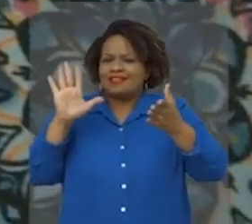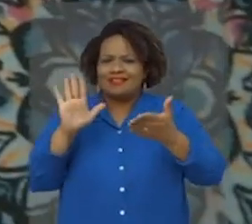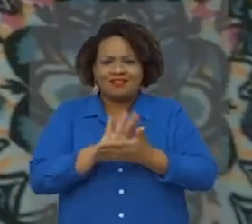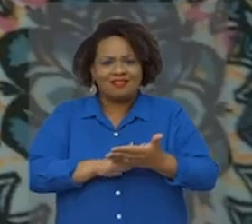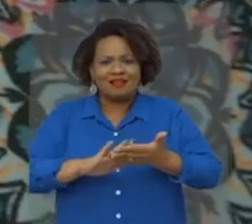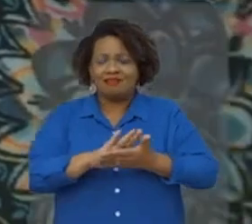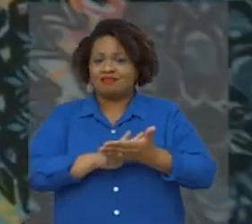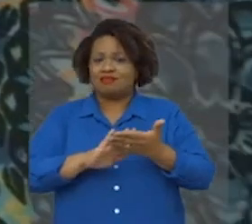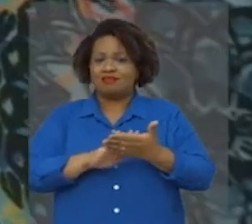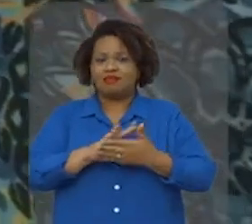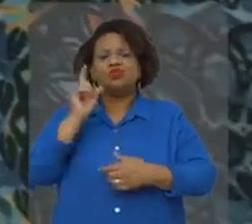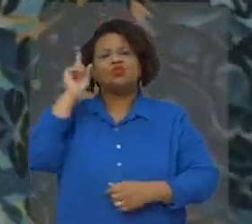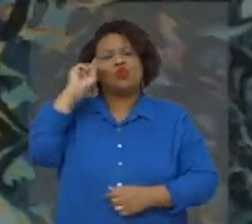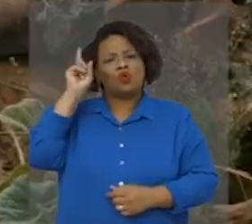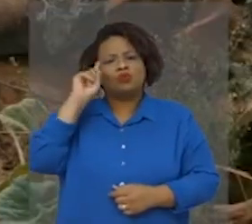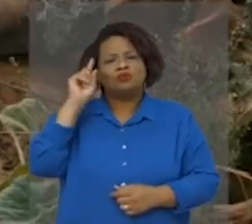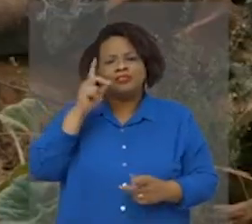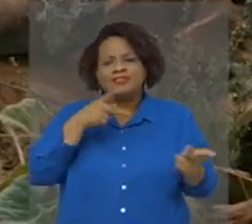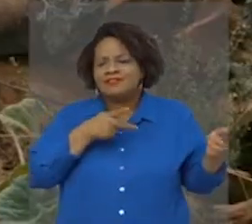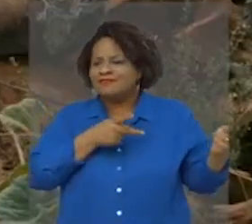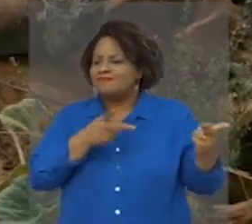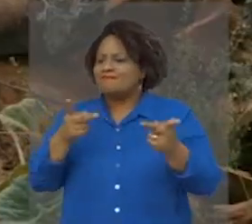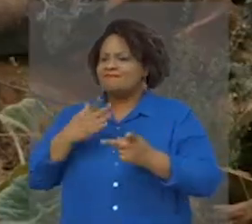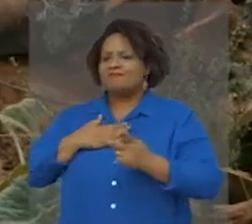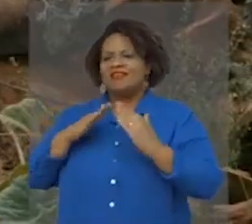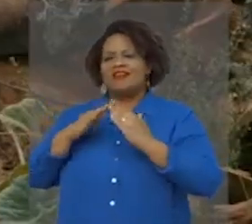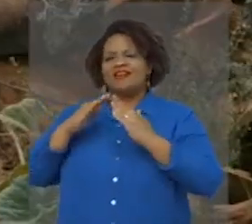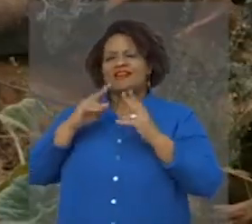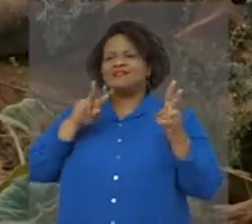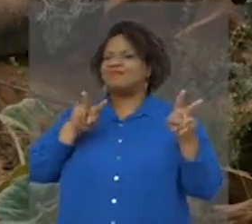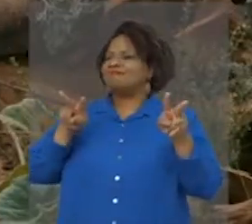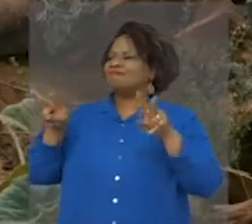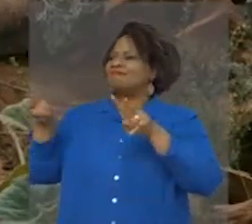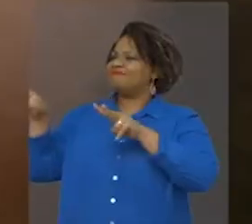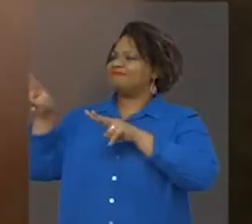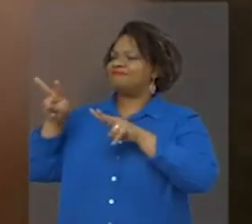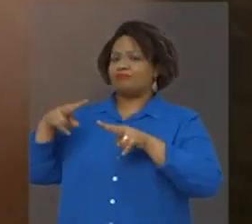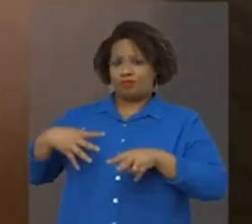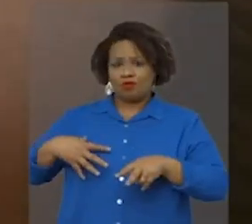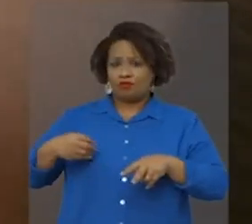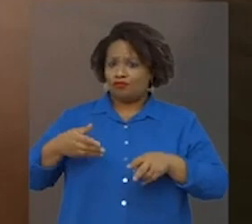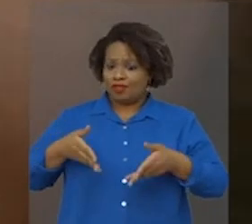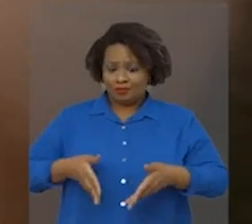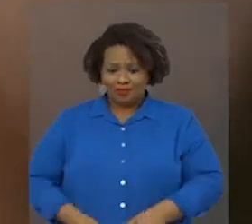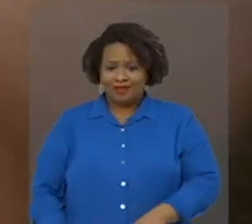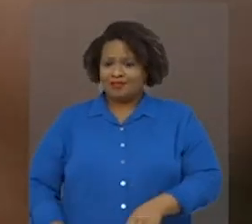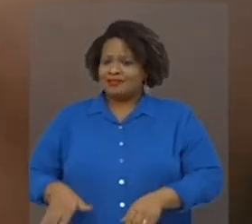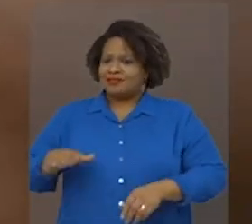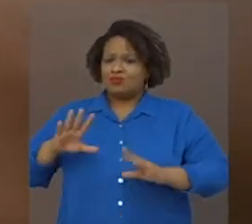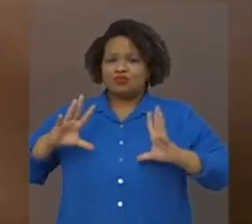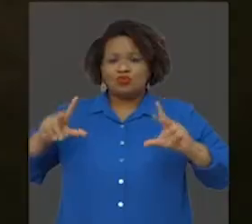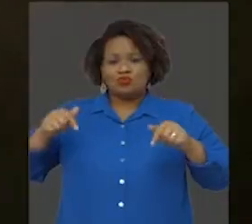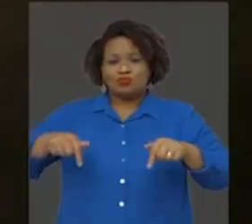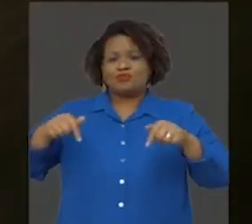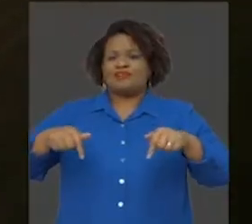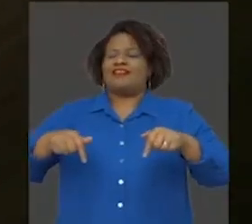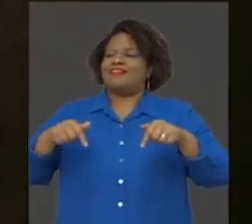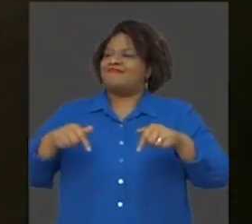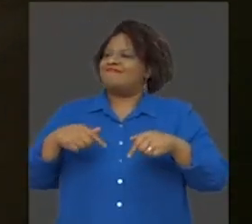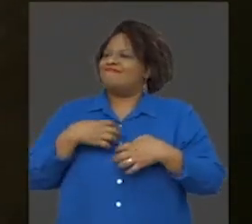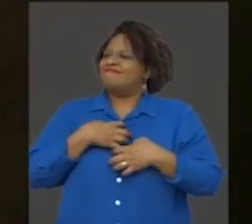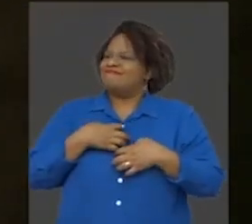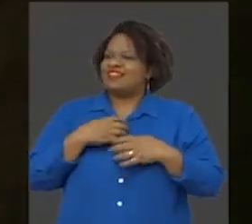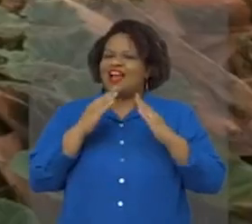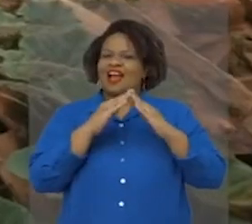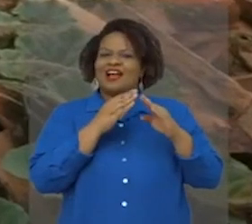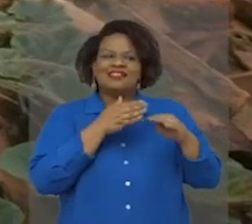fizeram. Todos os dias eu venho aqui olhar na minha casa, que eu sei que eu nasci de criar tudo aqui, para a